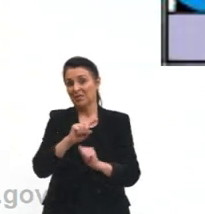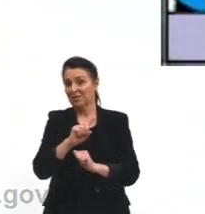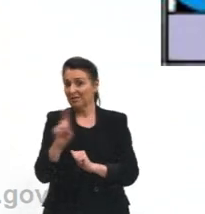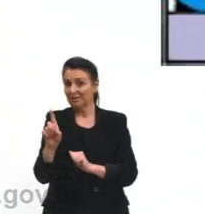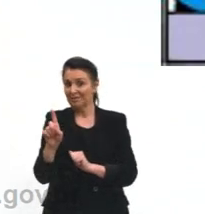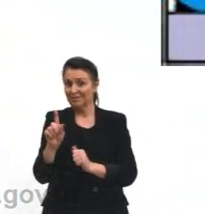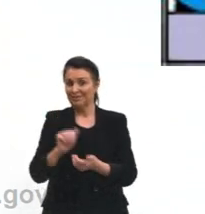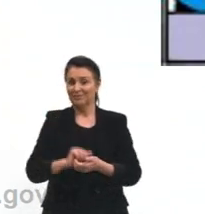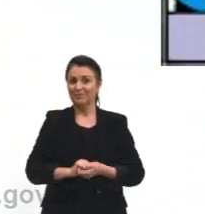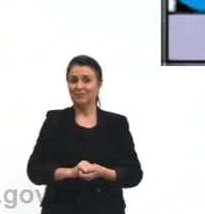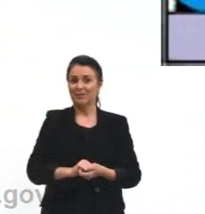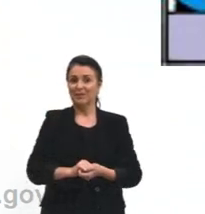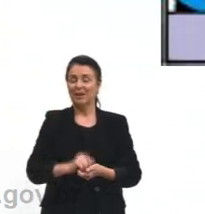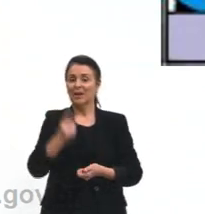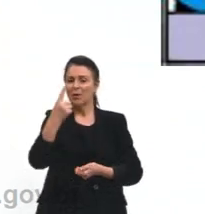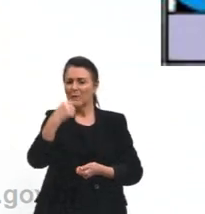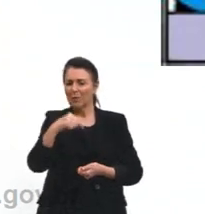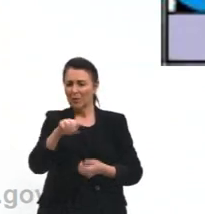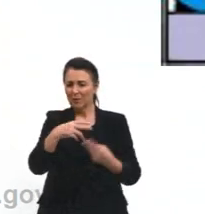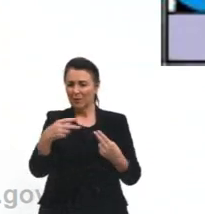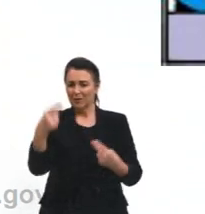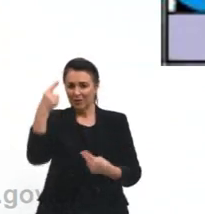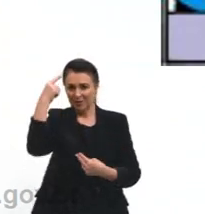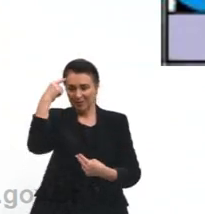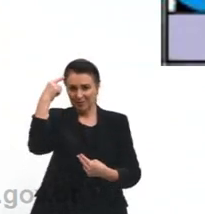Bom, aqui para a gente pensar um pouquinho,